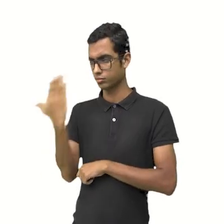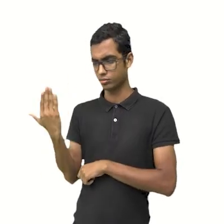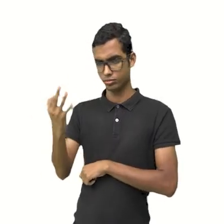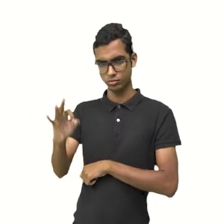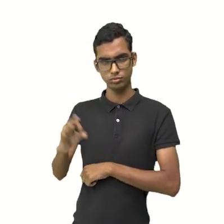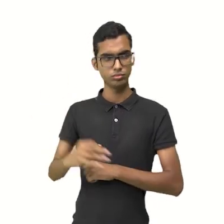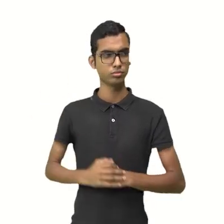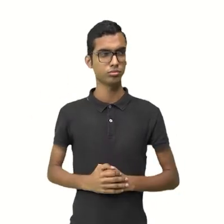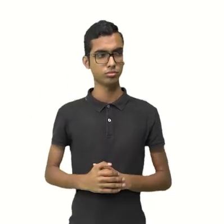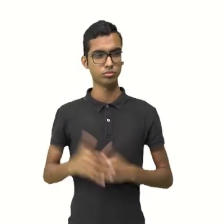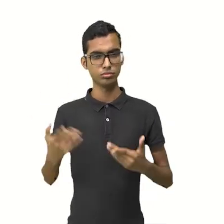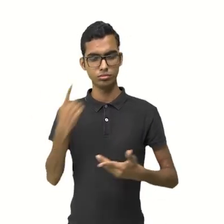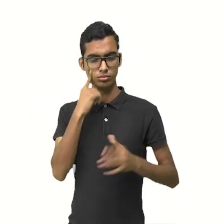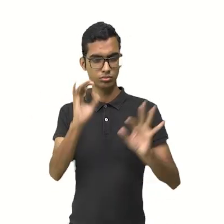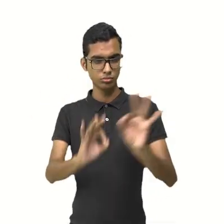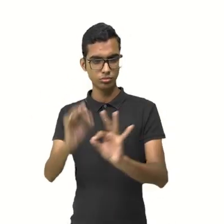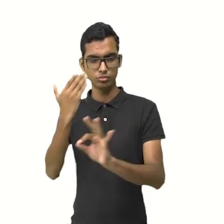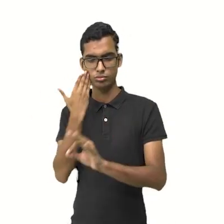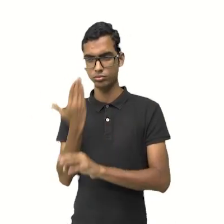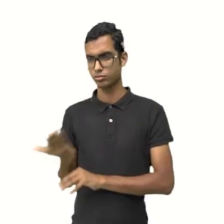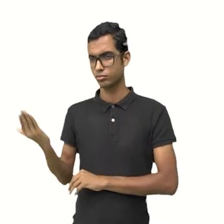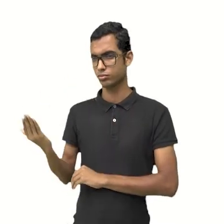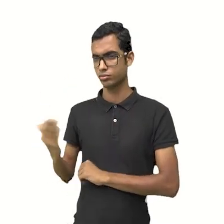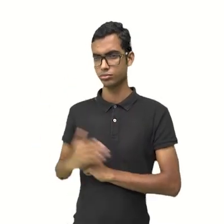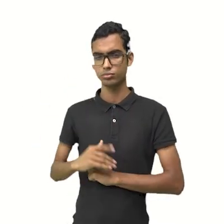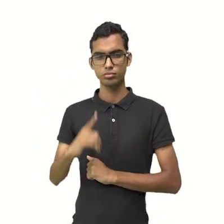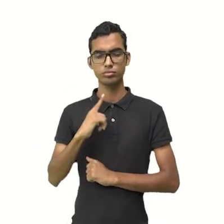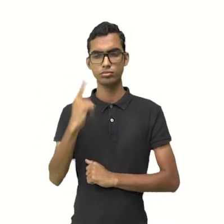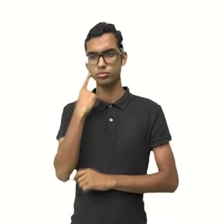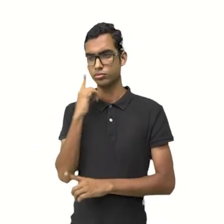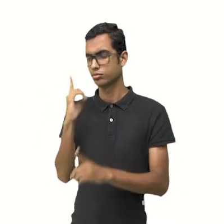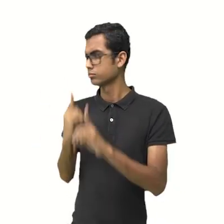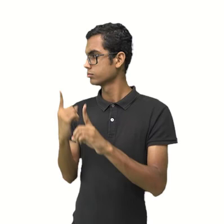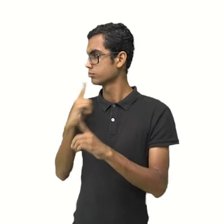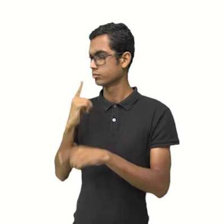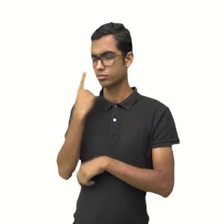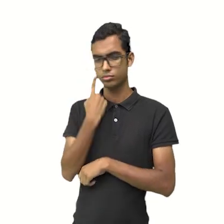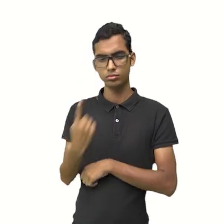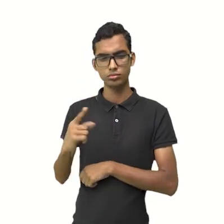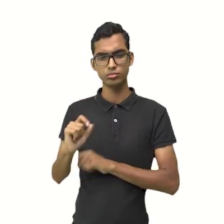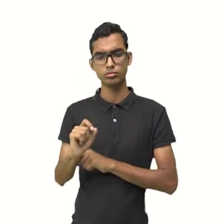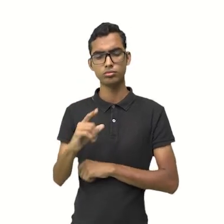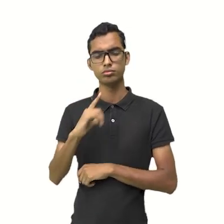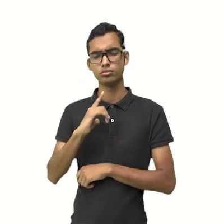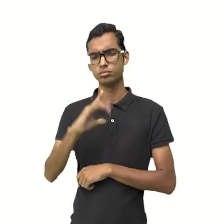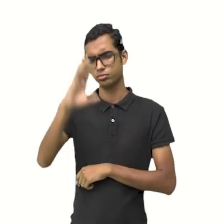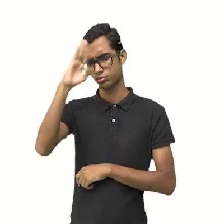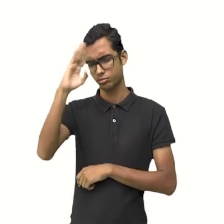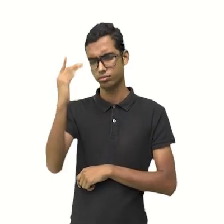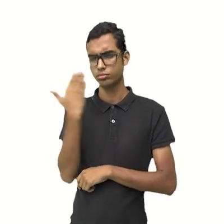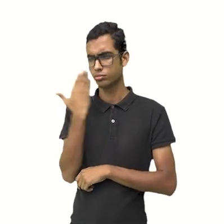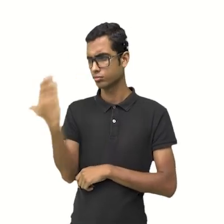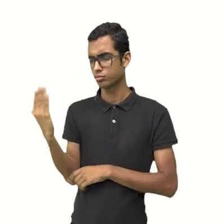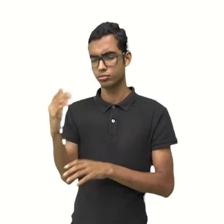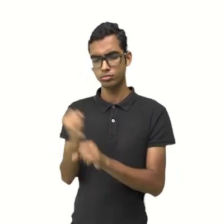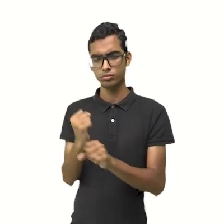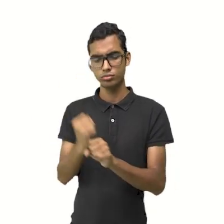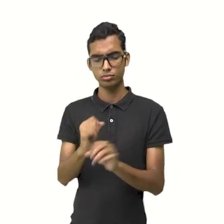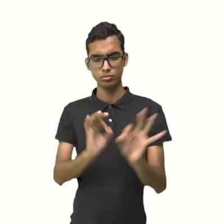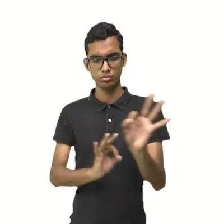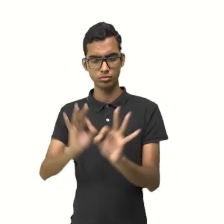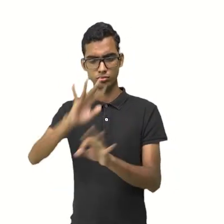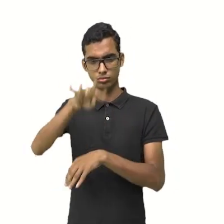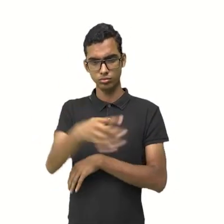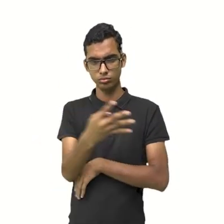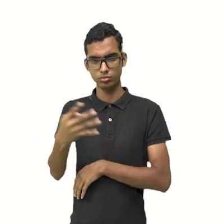Certo? Então, vamos ver, olha. Eu encontrei exatinho menos 7. Quem é o cara, pessoal? Vamos à tabuada